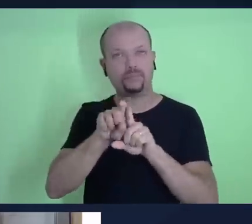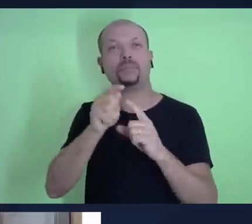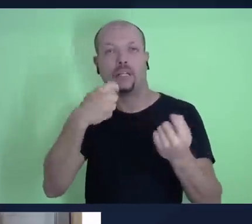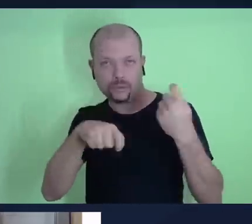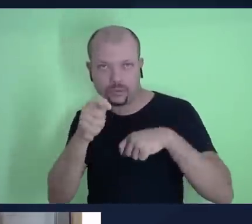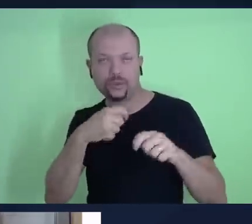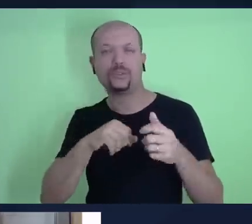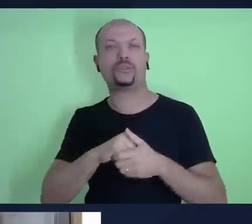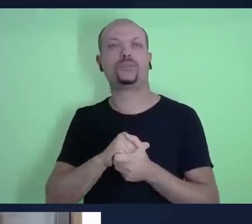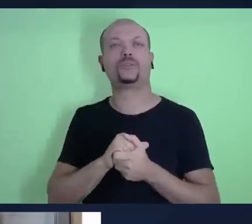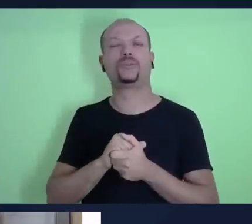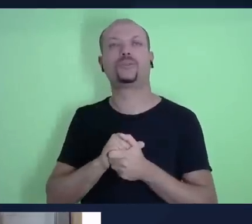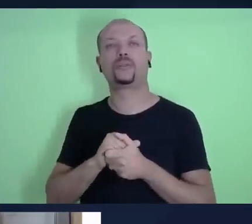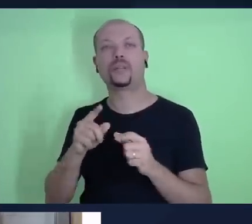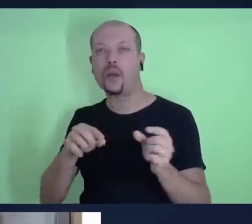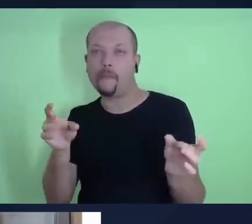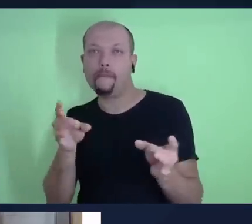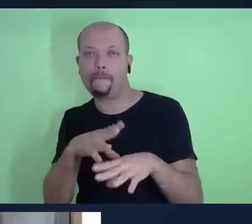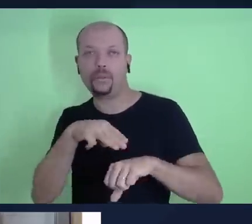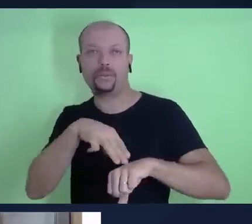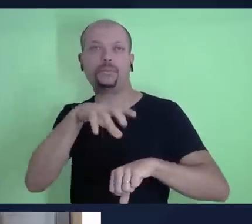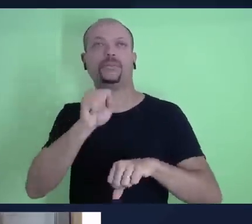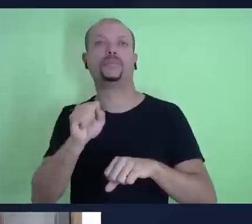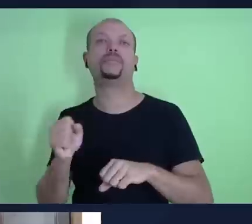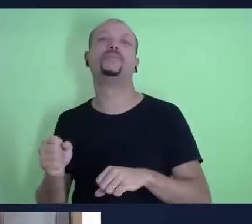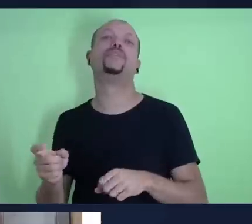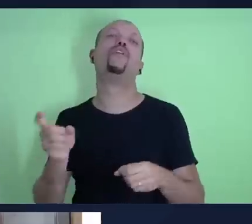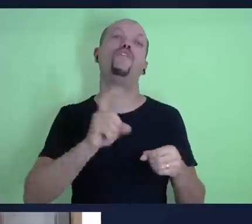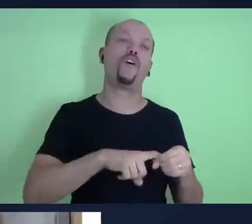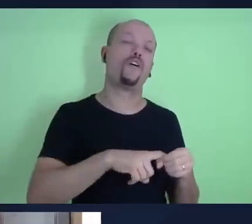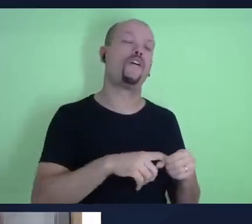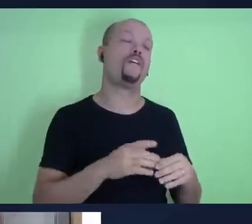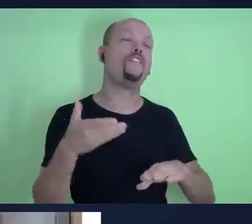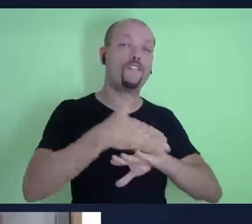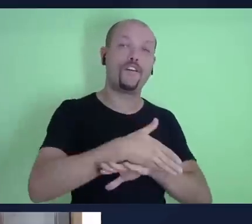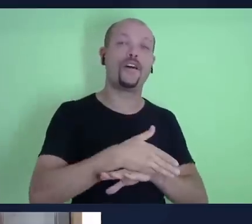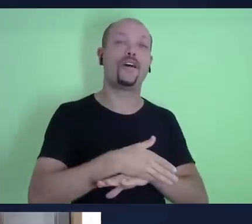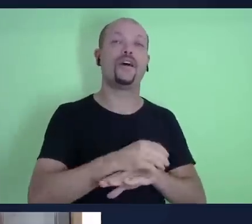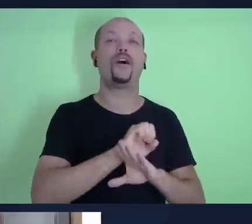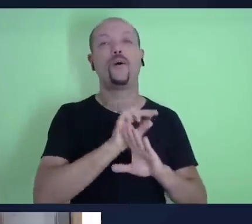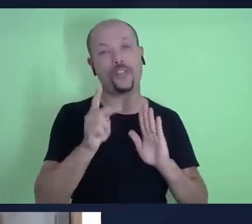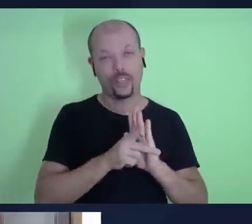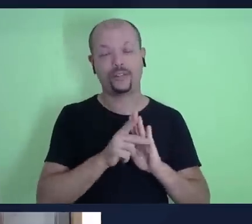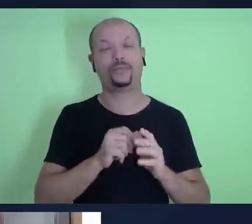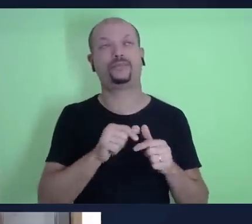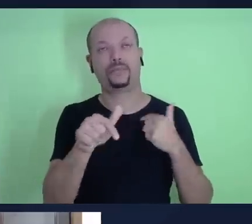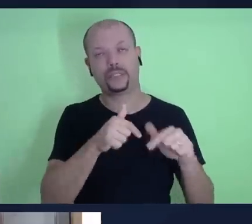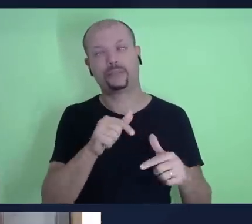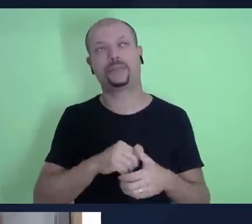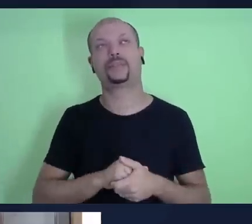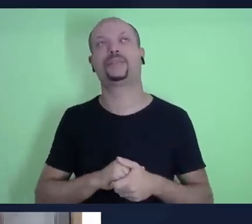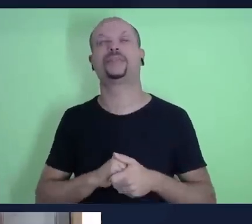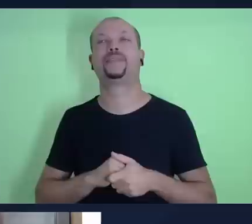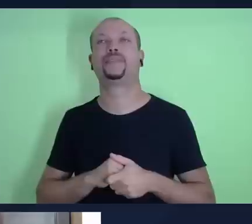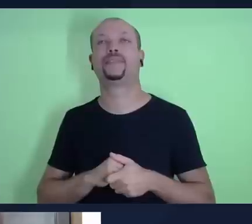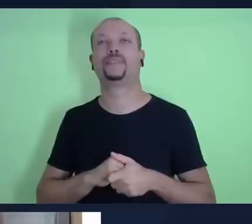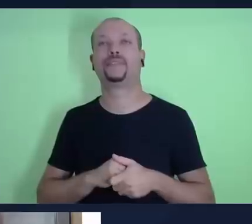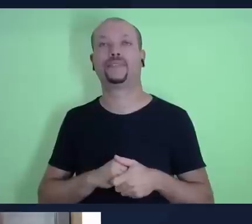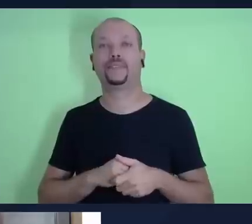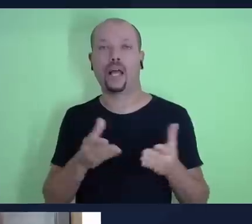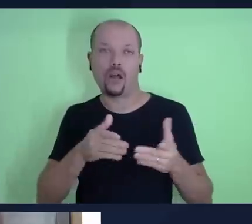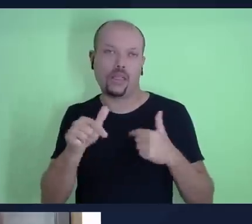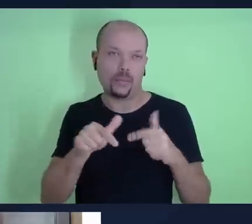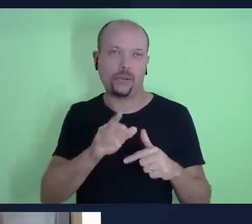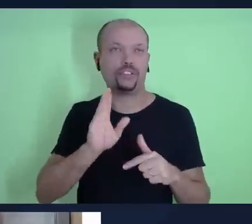e quando terminei o mestrado, eu vim para o NASP, trabalhar no NASP. Desde então, estou atuando no NASP, já fui